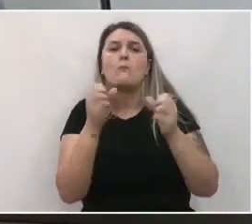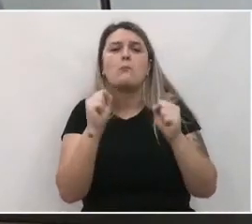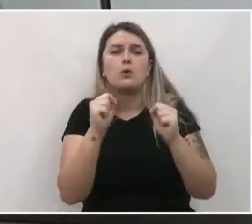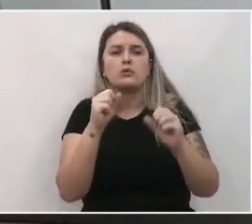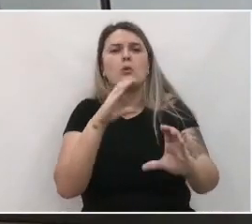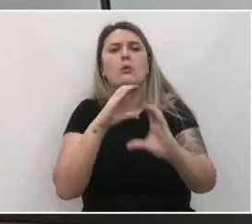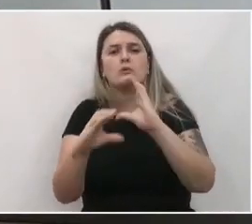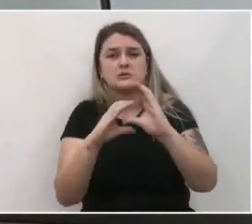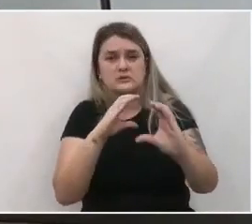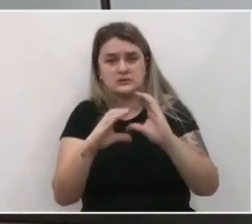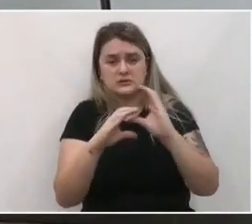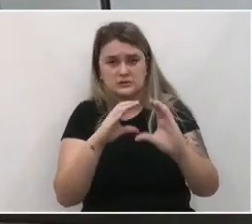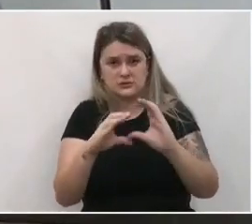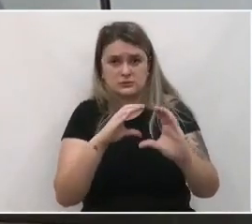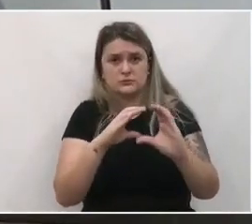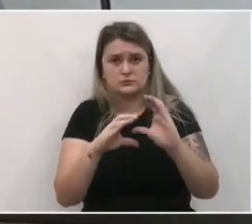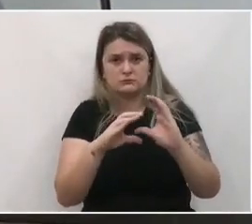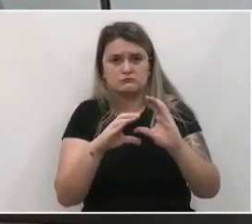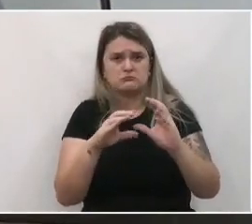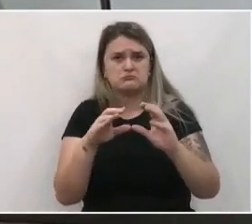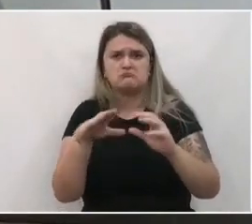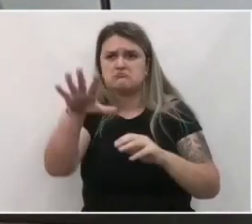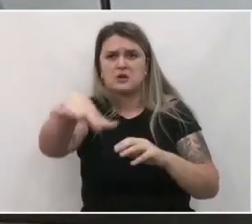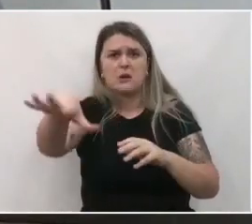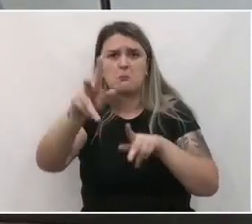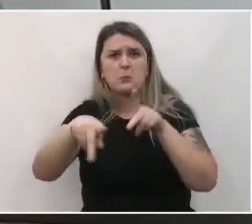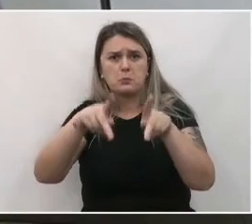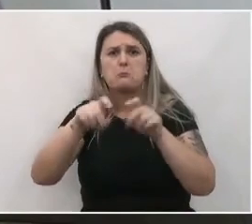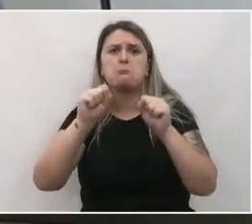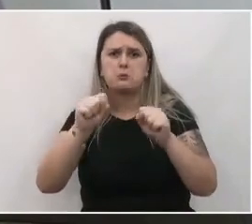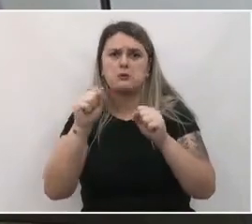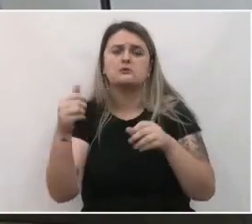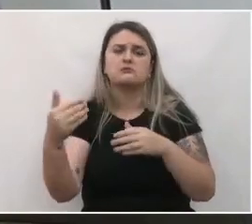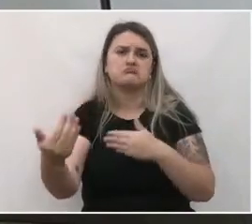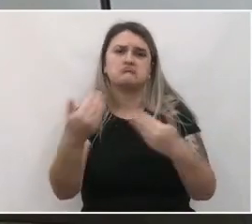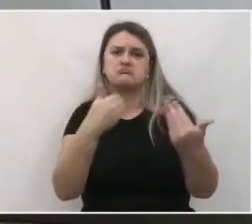por meio dos quais a população poderá participar.